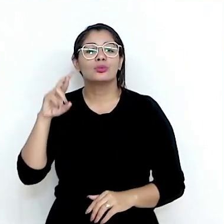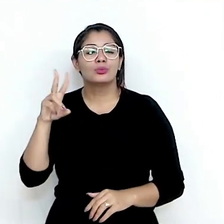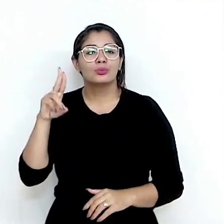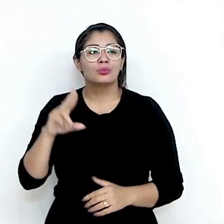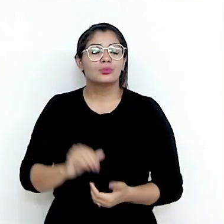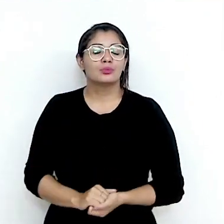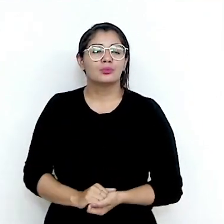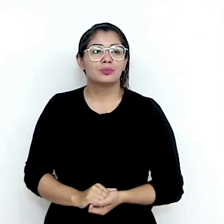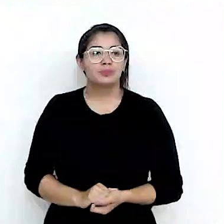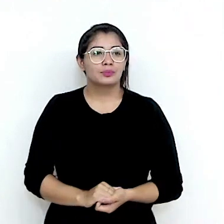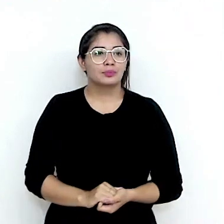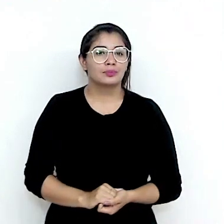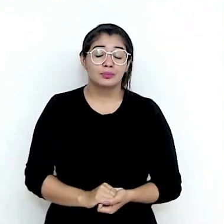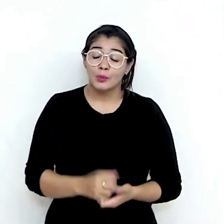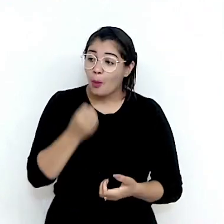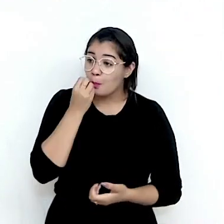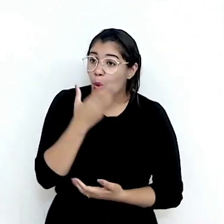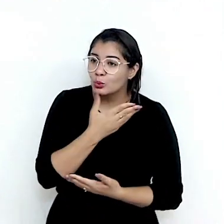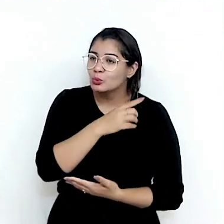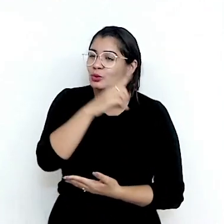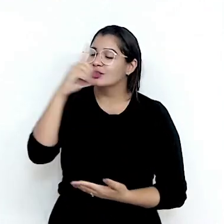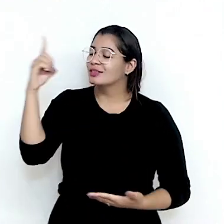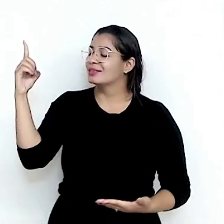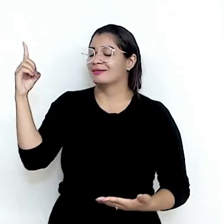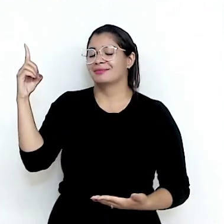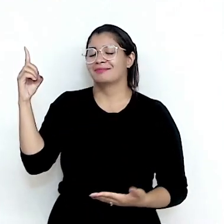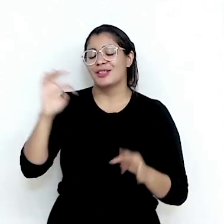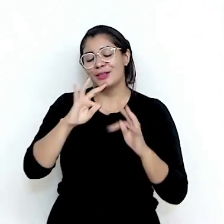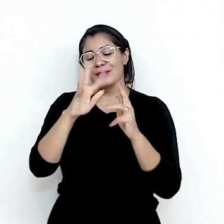tenha a palavra. Bom dia a todos, buenos dias.